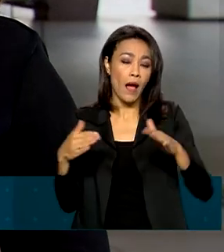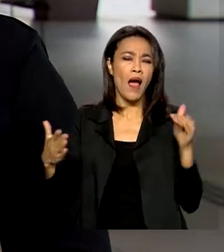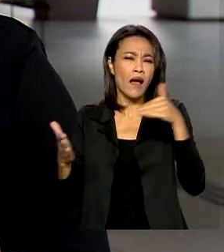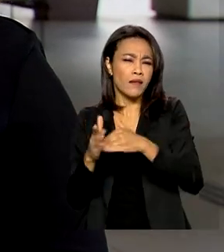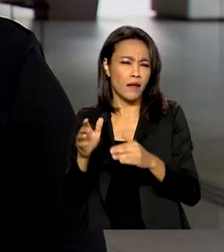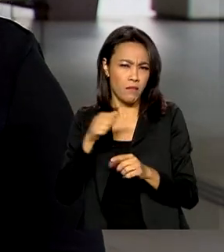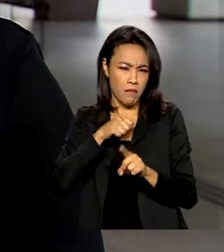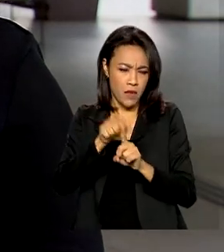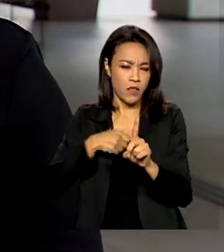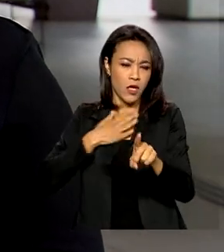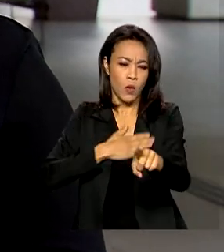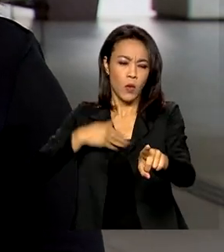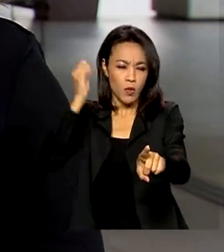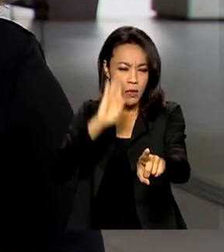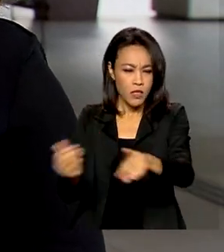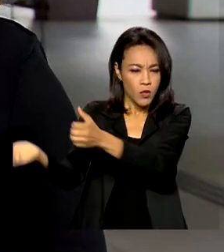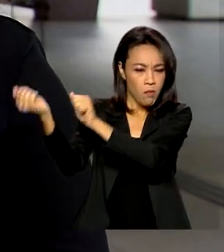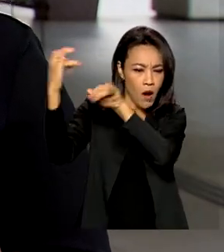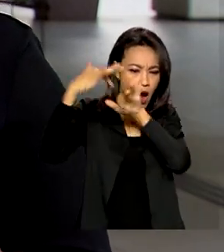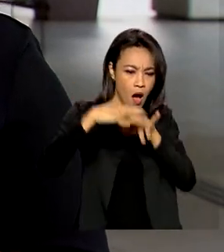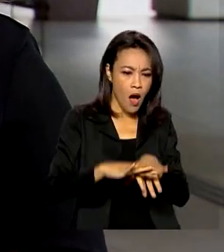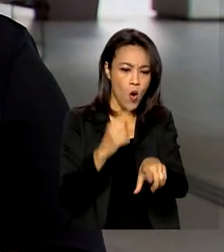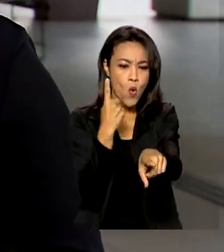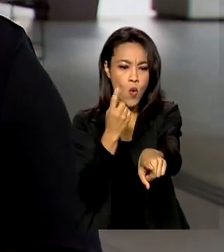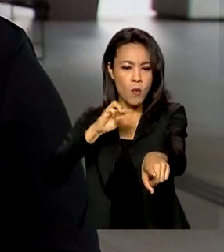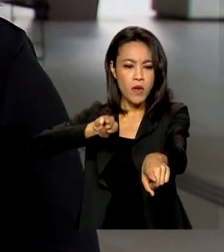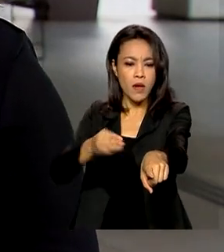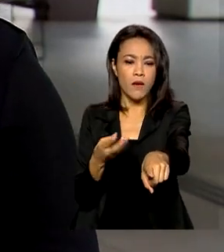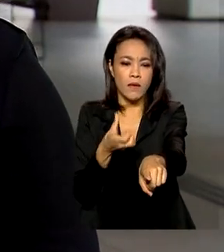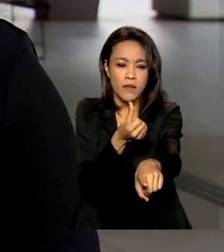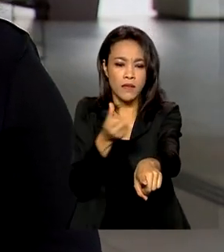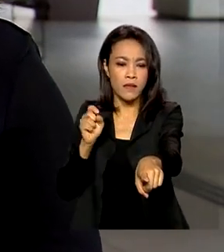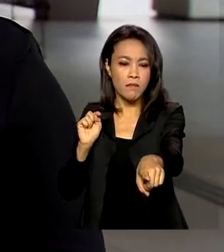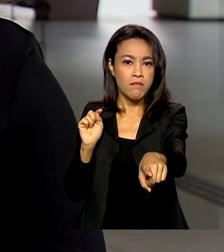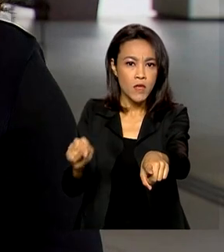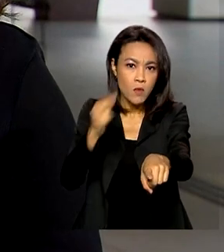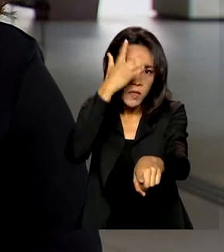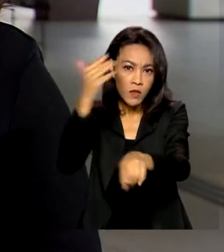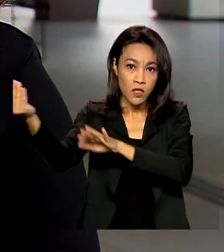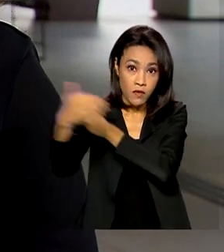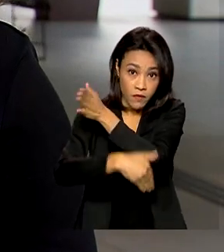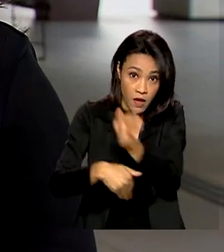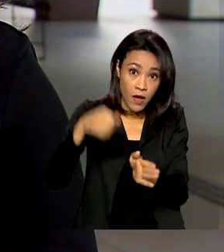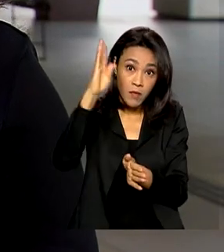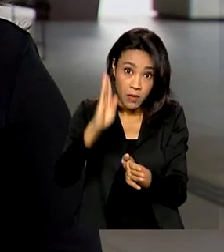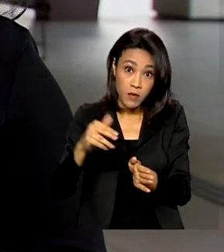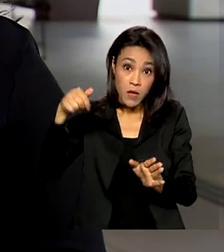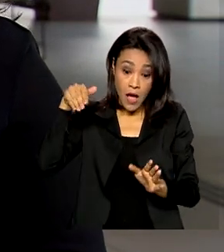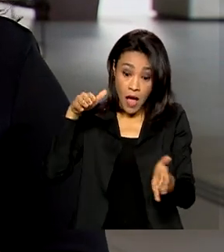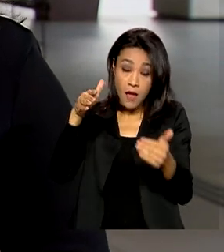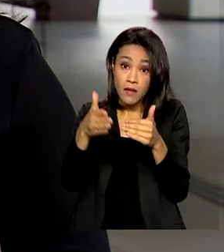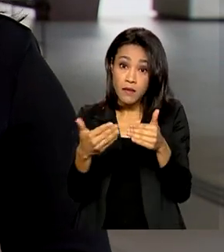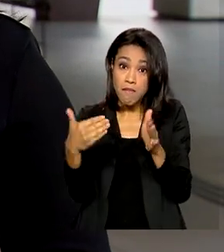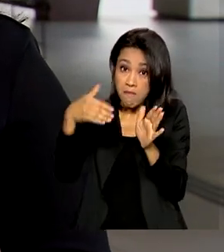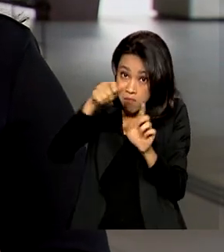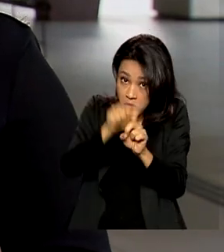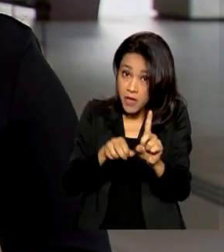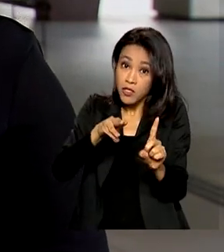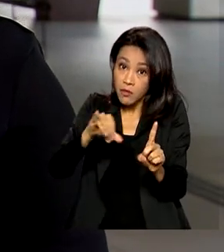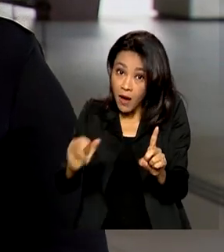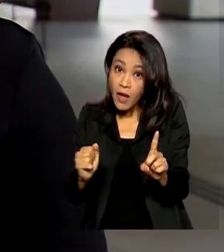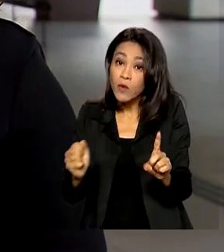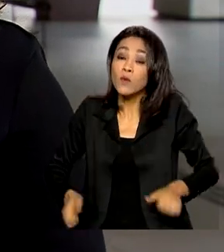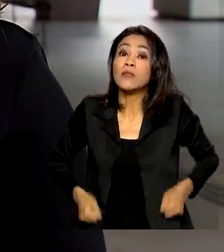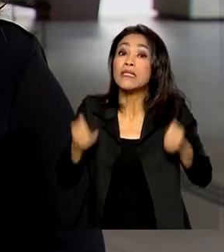recebeu mais de 1 milhão e 600 mil visitantes de outros países. E só até maio deste ano, os gastos desse grupo